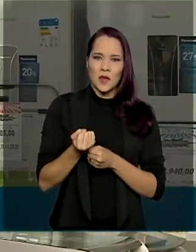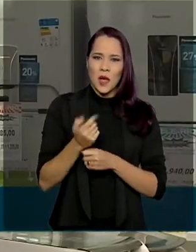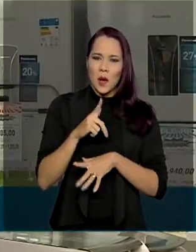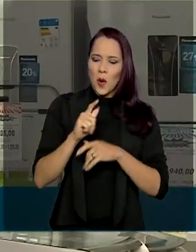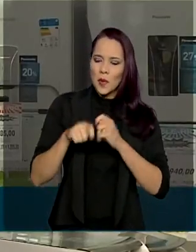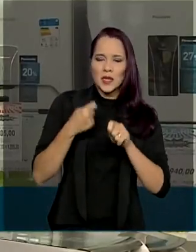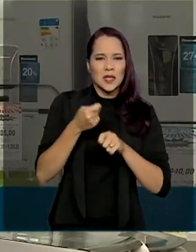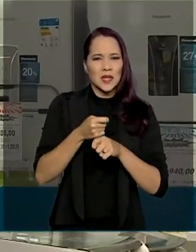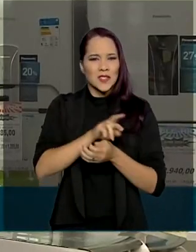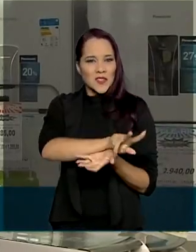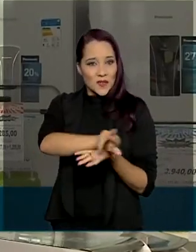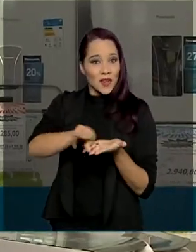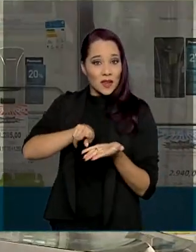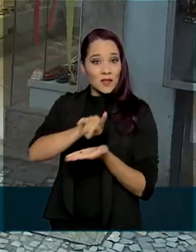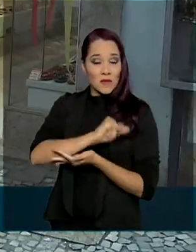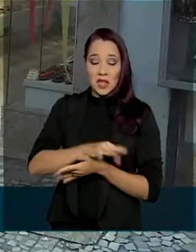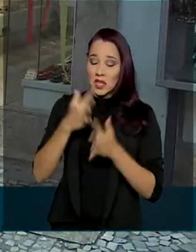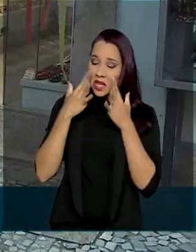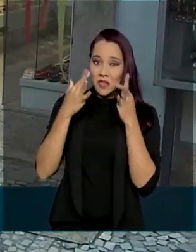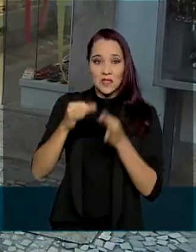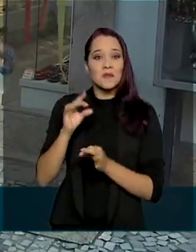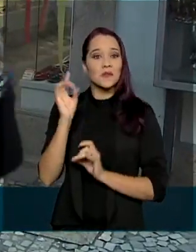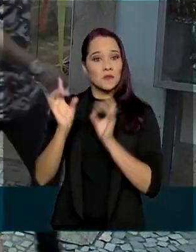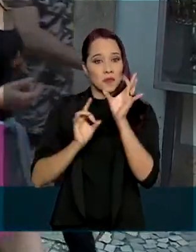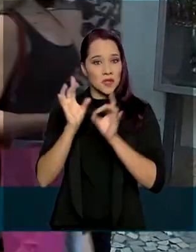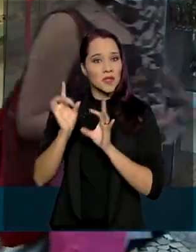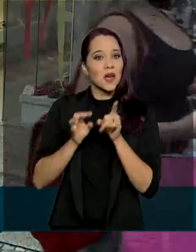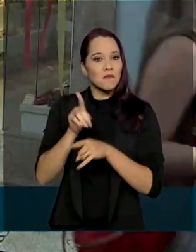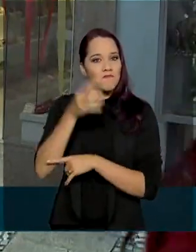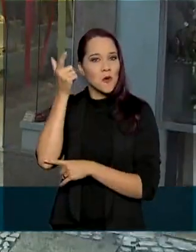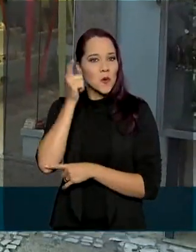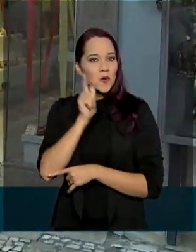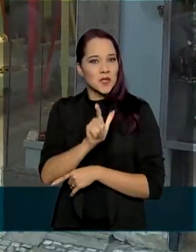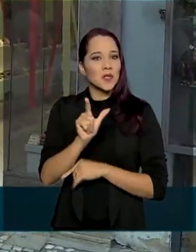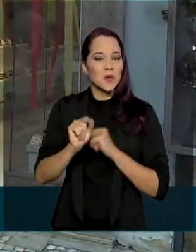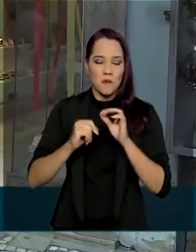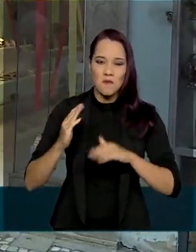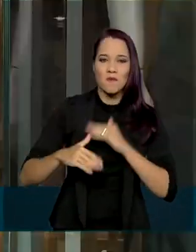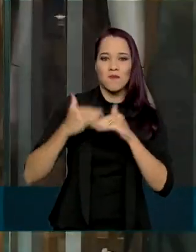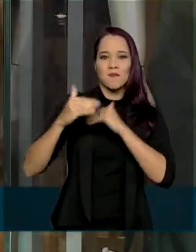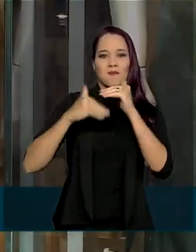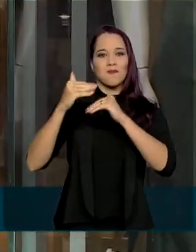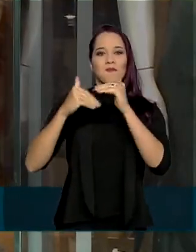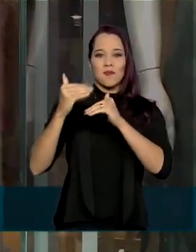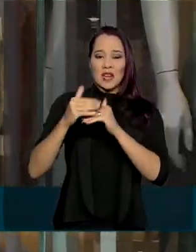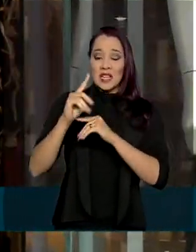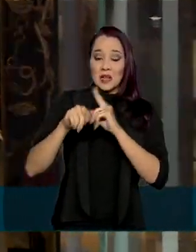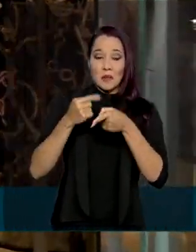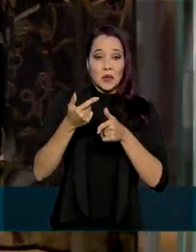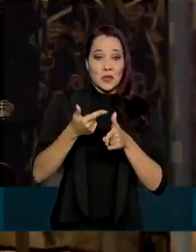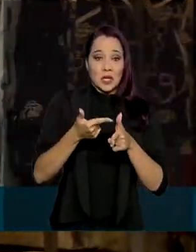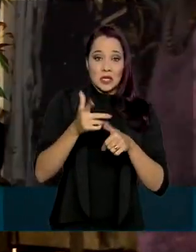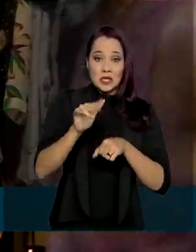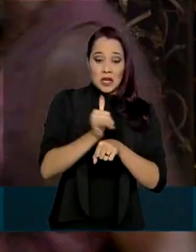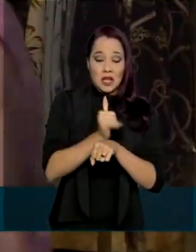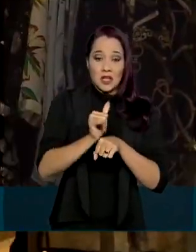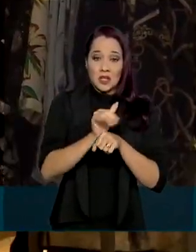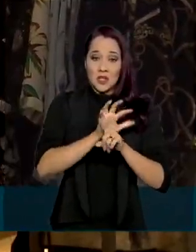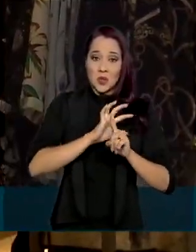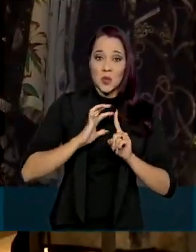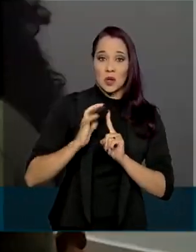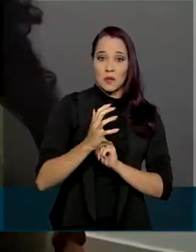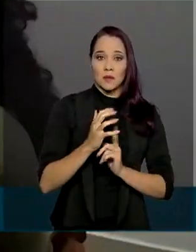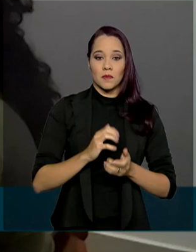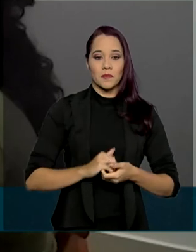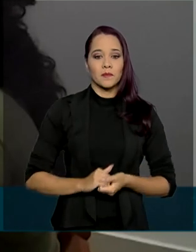comerciantes terão atenção especial para que consigam recuperar o fôlego depois das medidas de isolamento